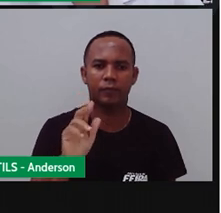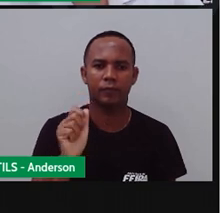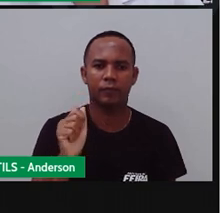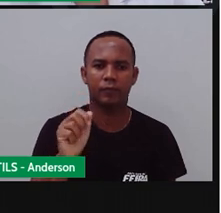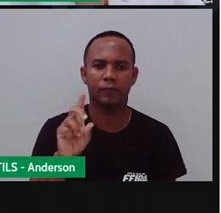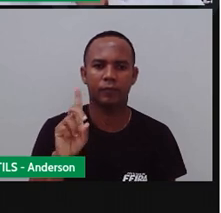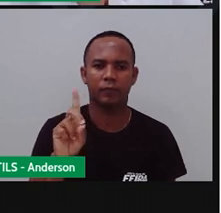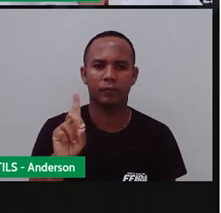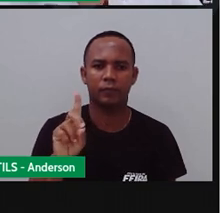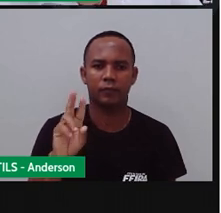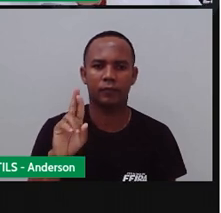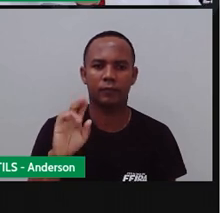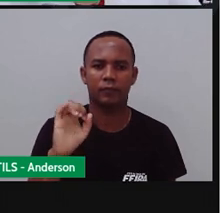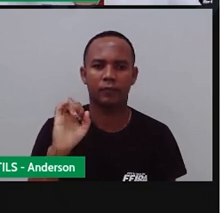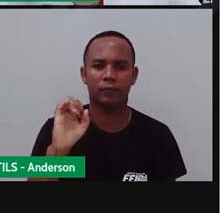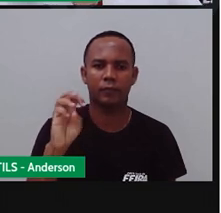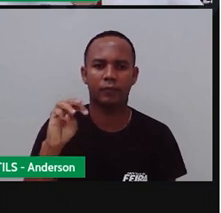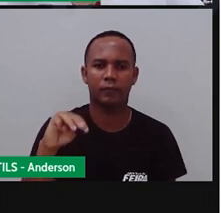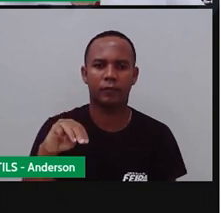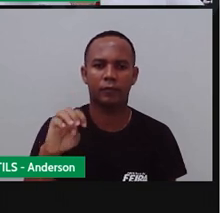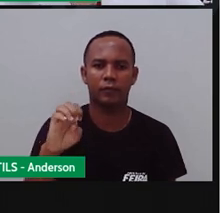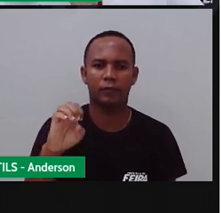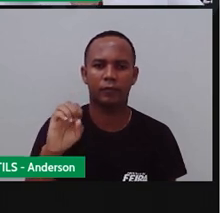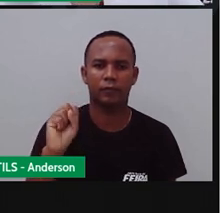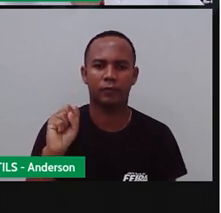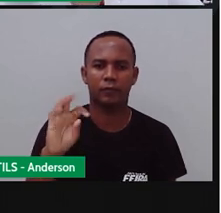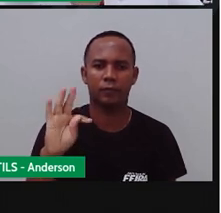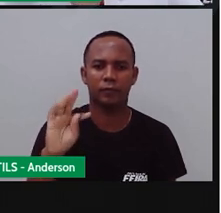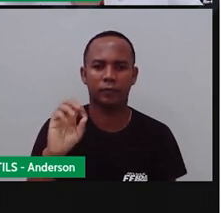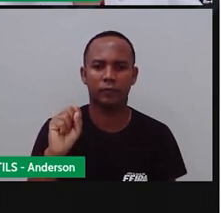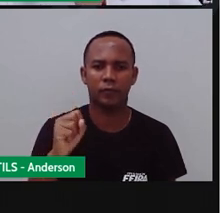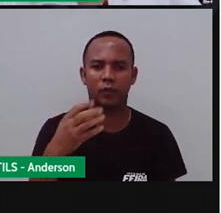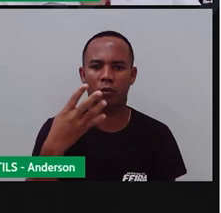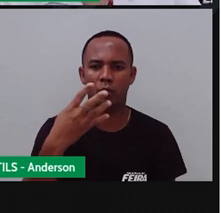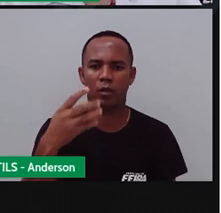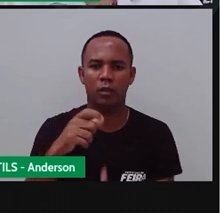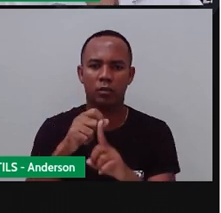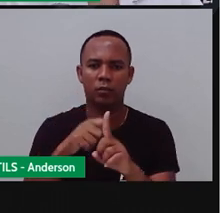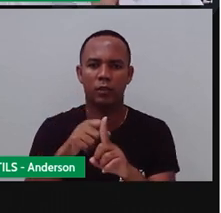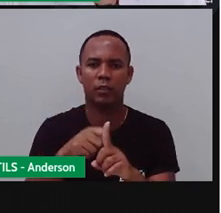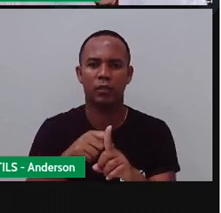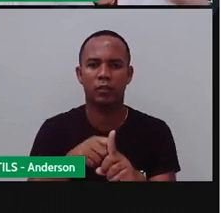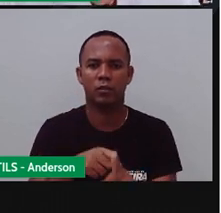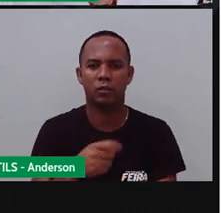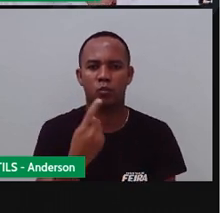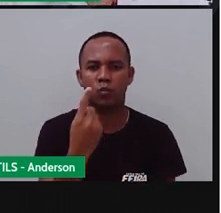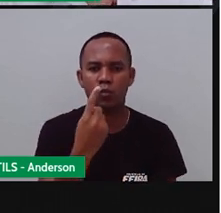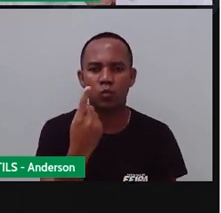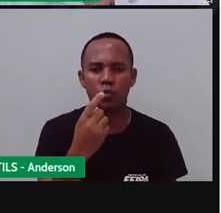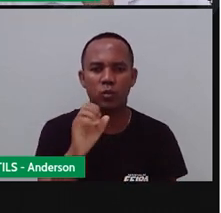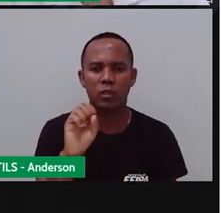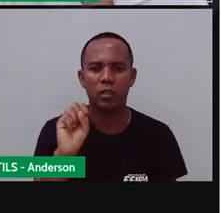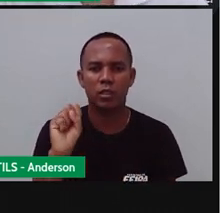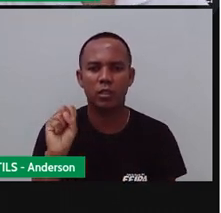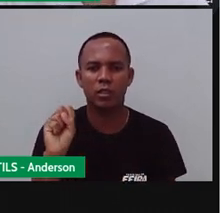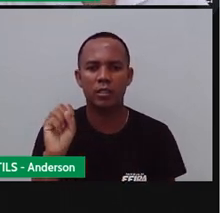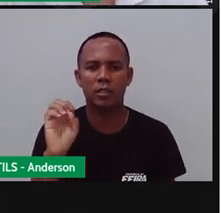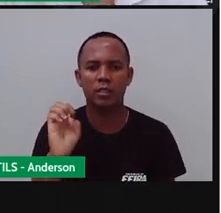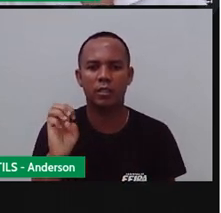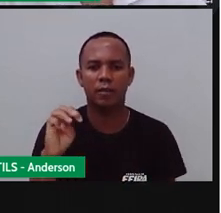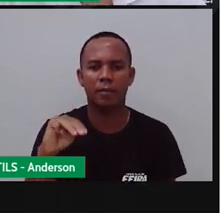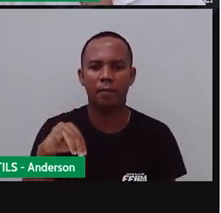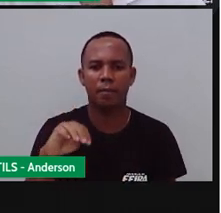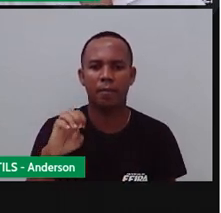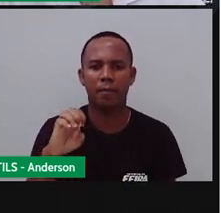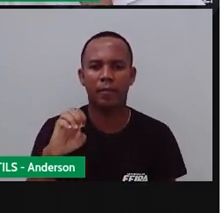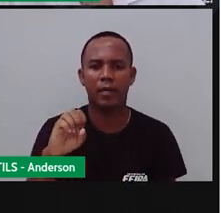meses. E um semestre, seis meses. Para quem tem aí, né? Uma adulta em casa que